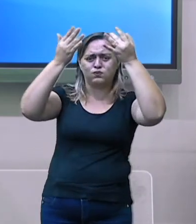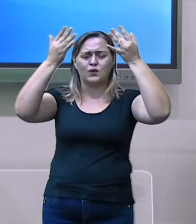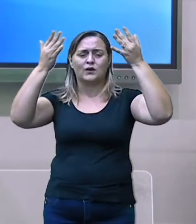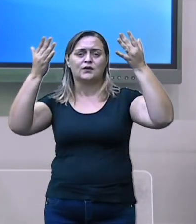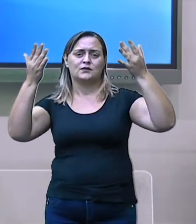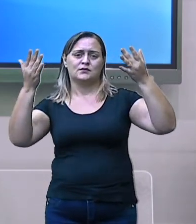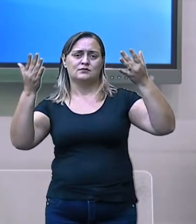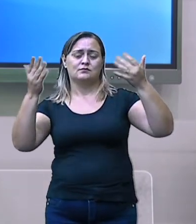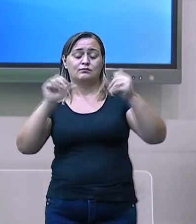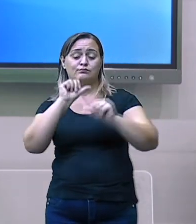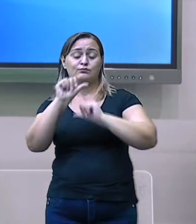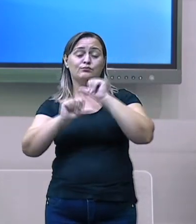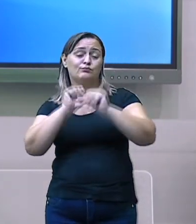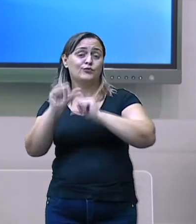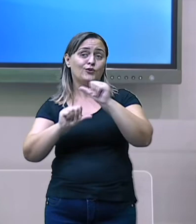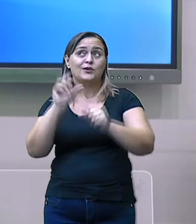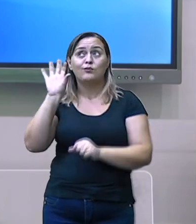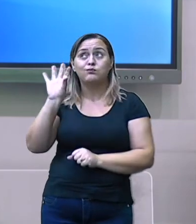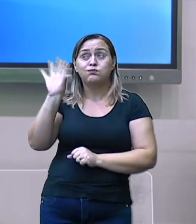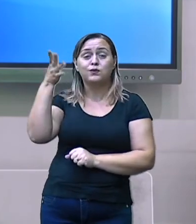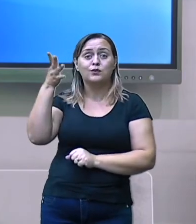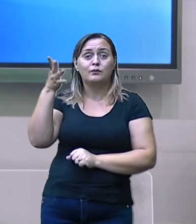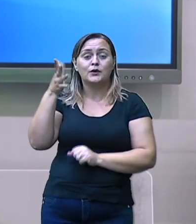o clima no planeta.